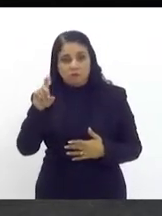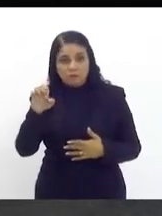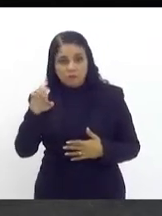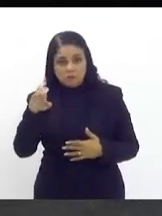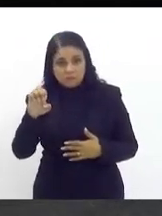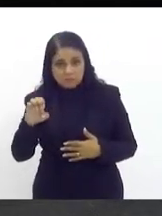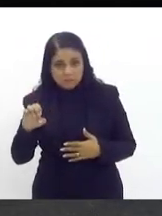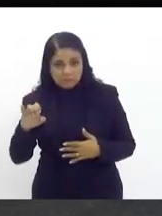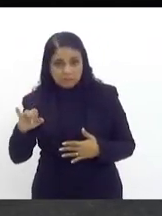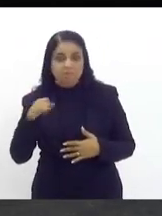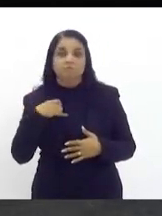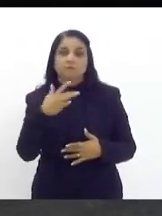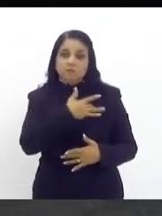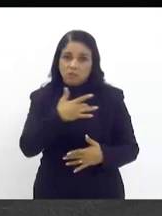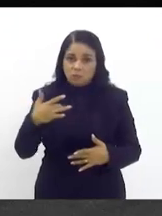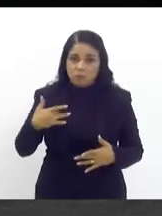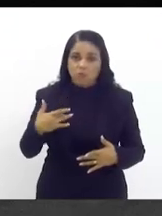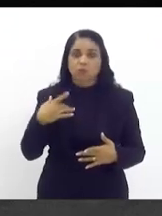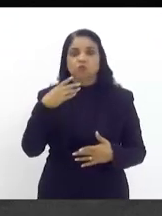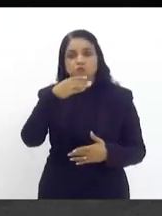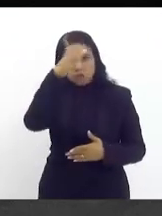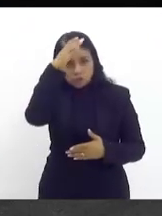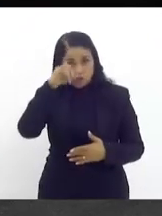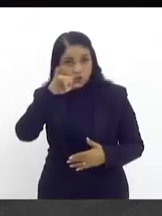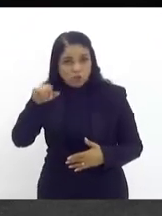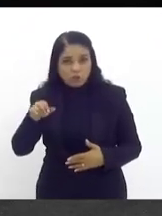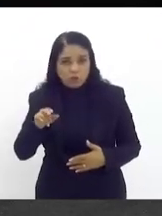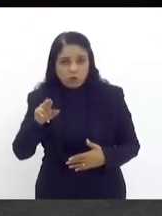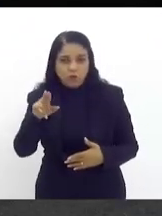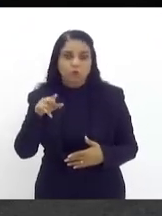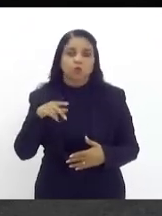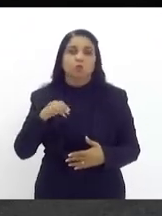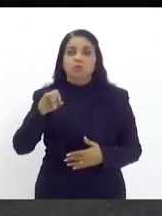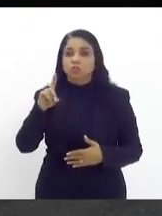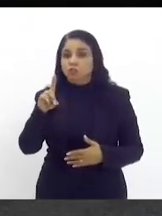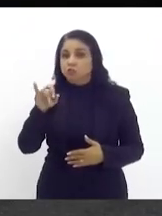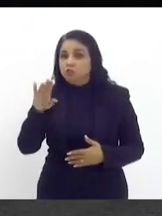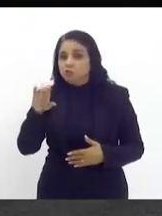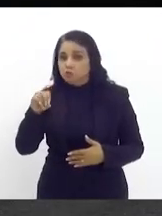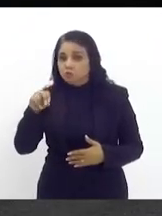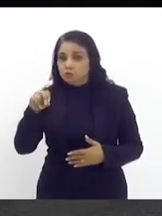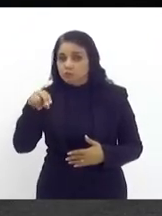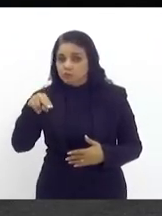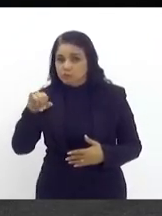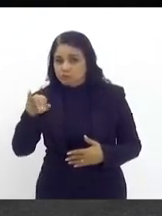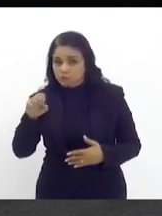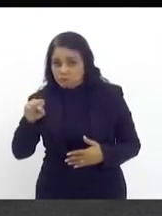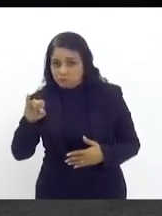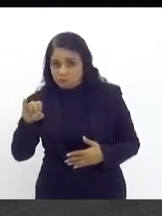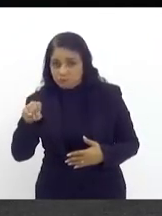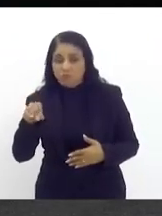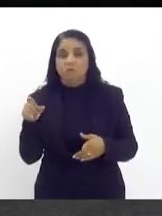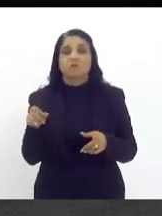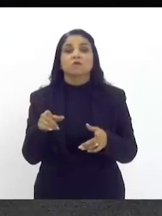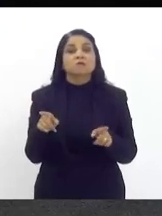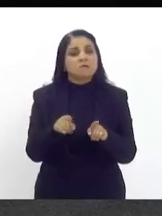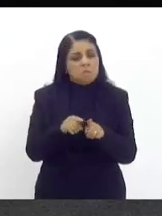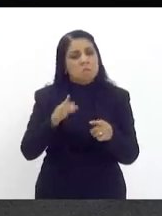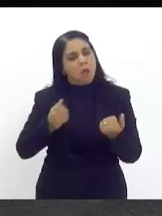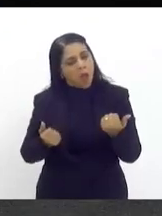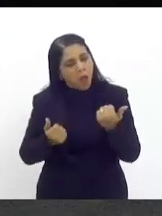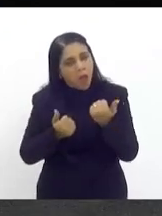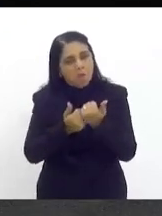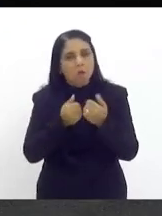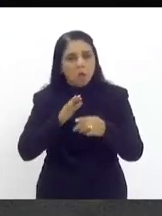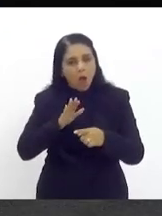o deputado Dionísio Lins, vários deputados que, com certeza, podem contribuir com o seu